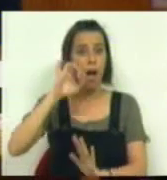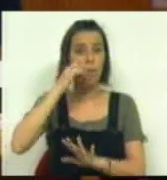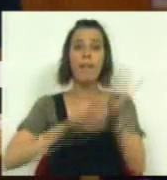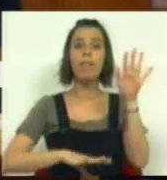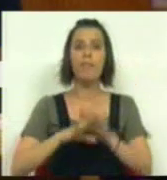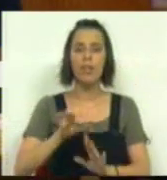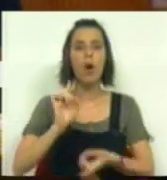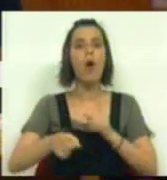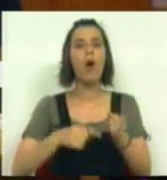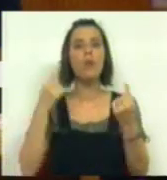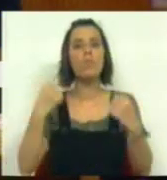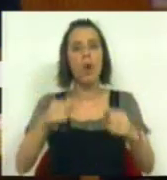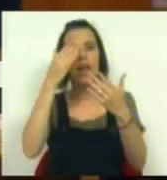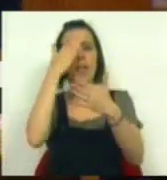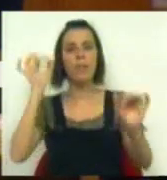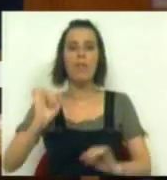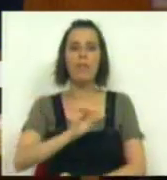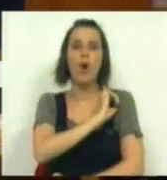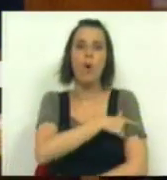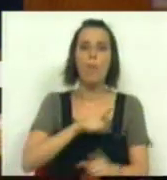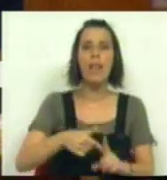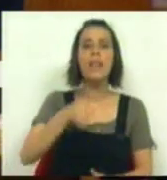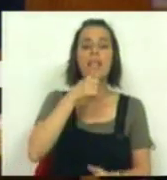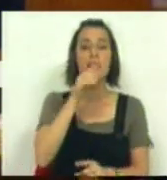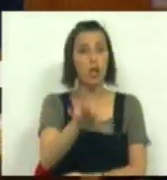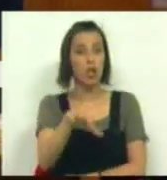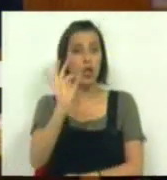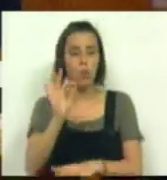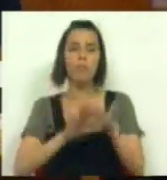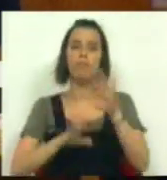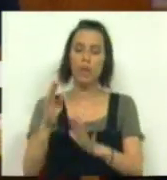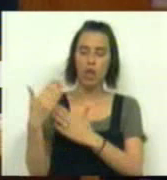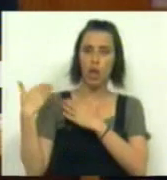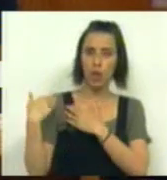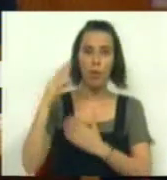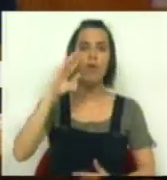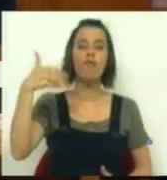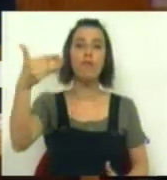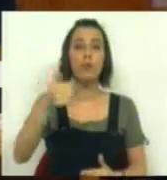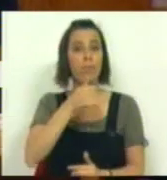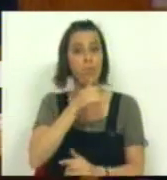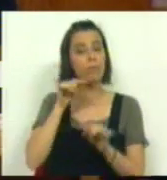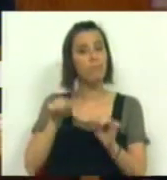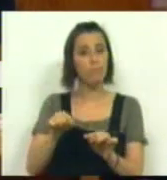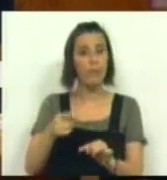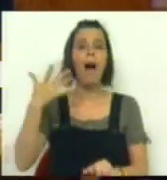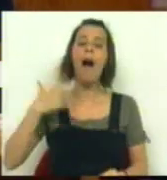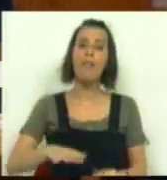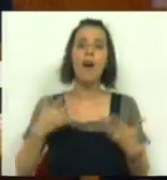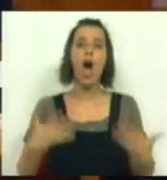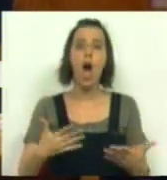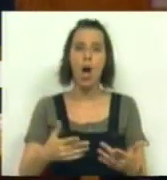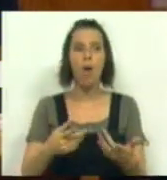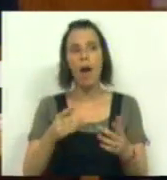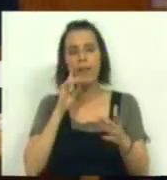fazer o que só a democracia compete. Decidir, escolher, tomar a responsabilidade do futuro nas suas mãos. Pretender agora